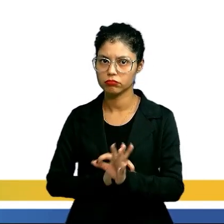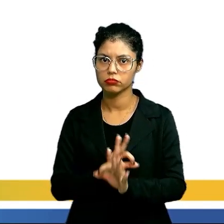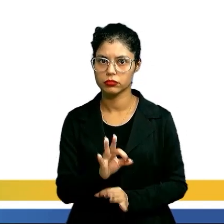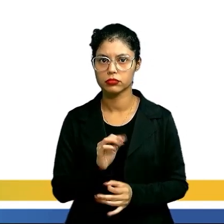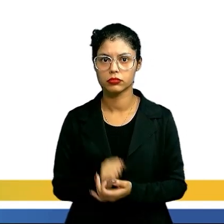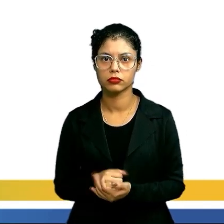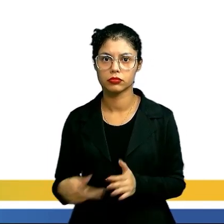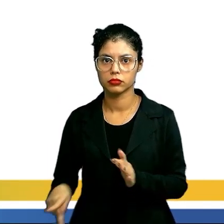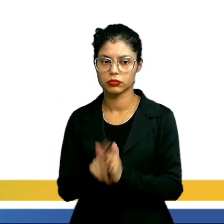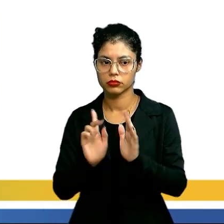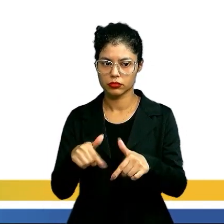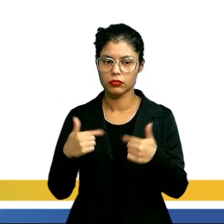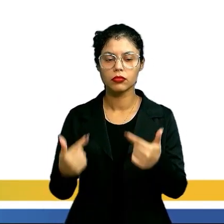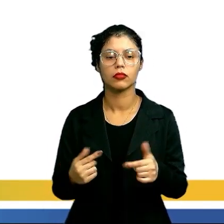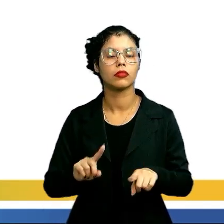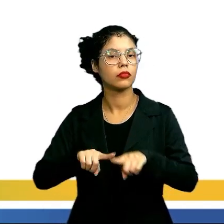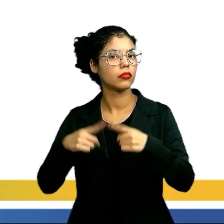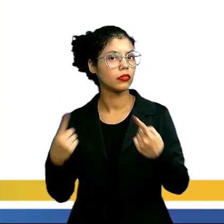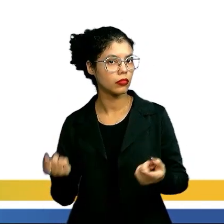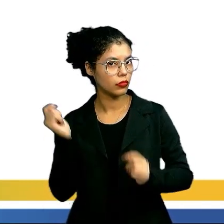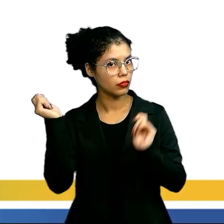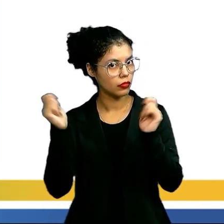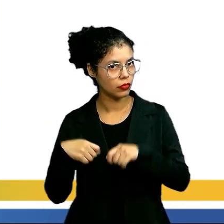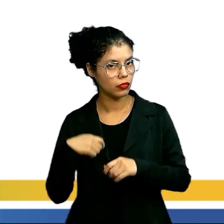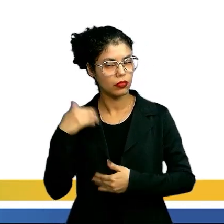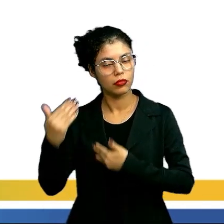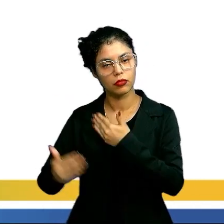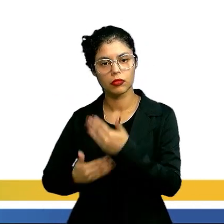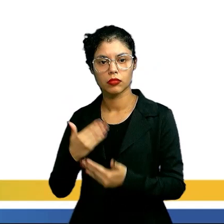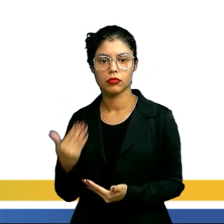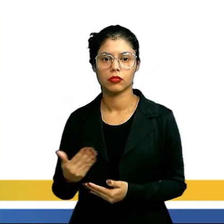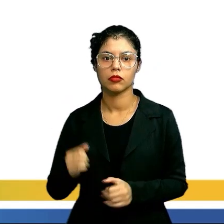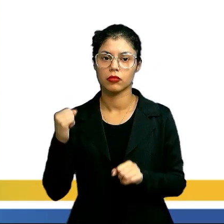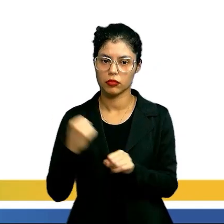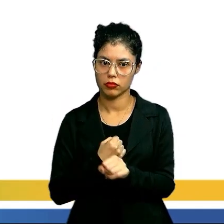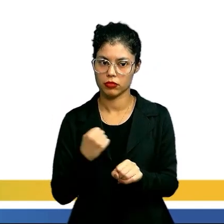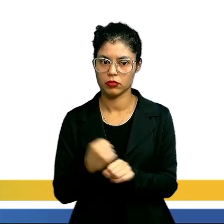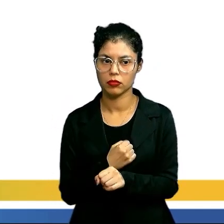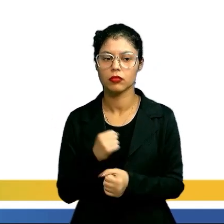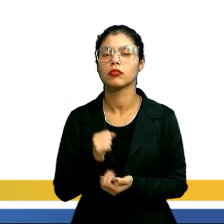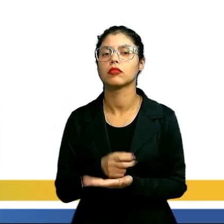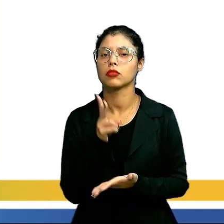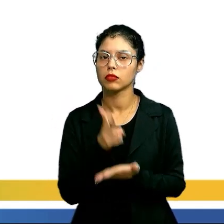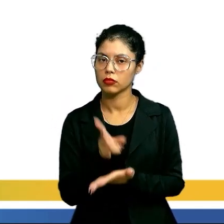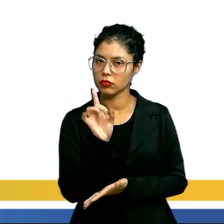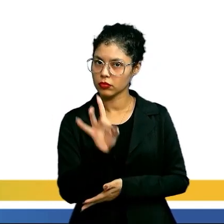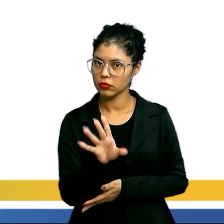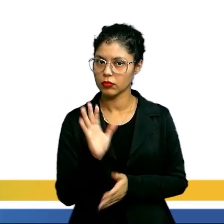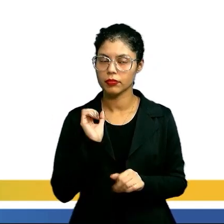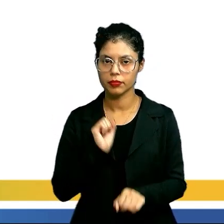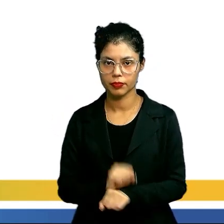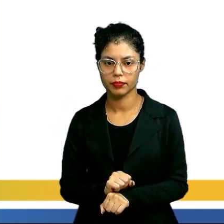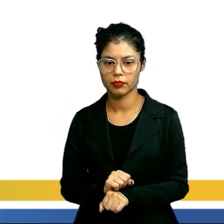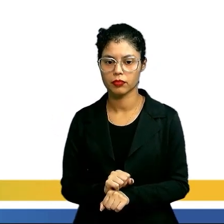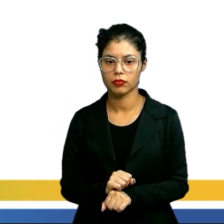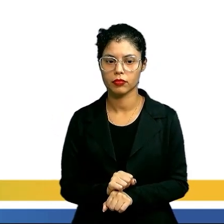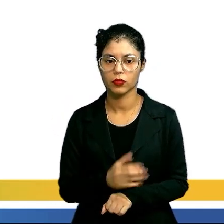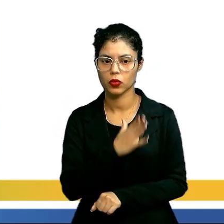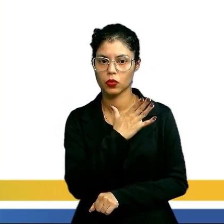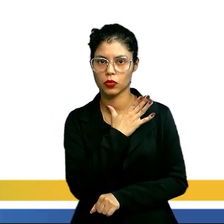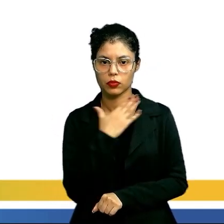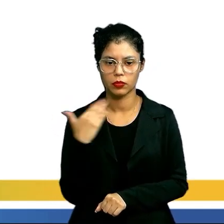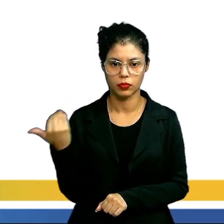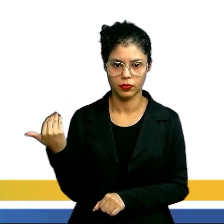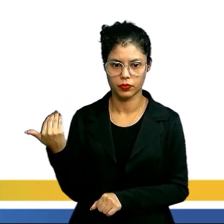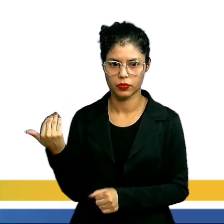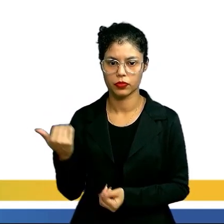definido, pois aquele processo de construção somente cessa com a morte.